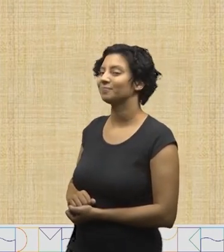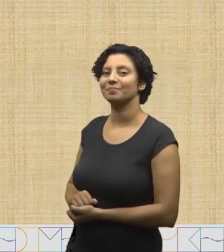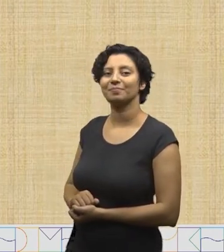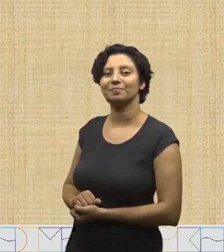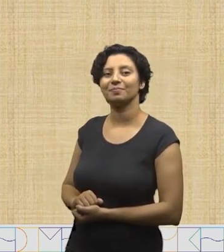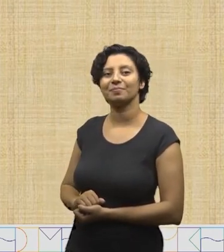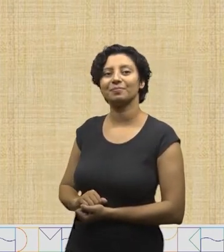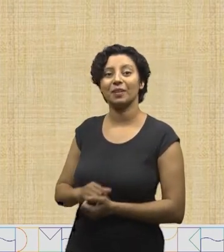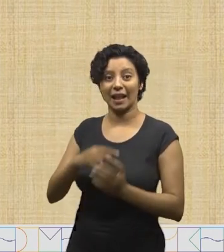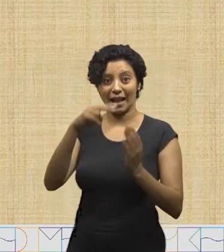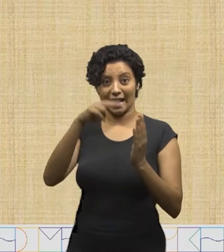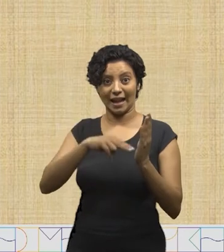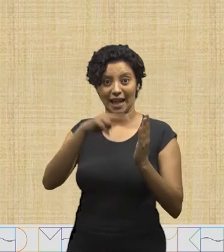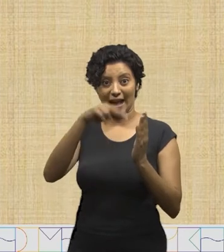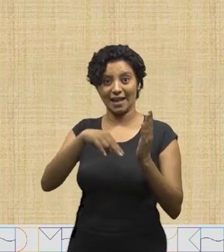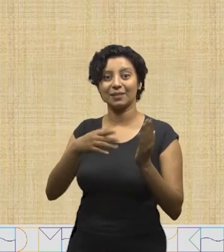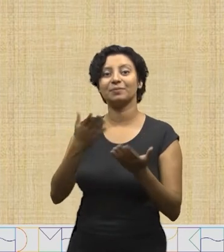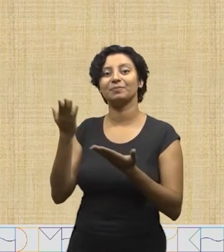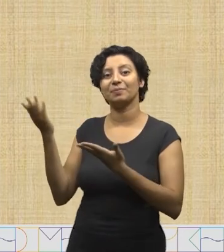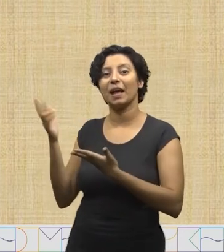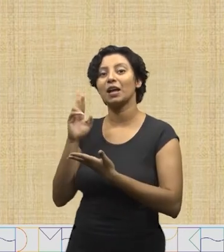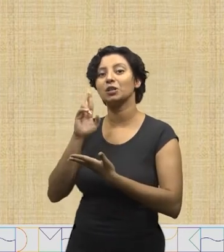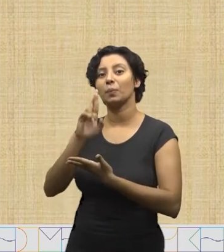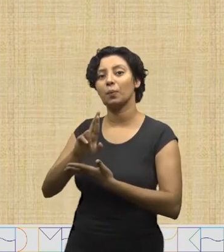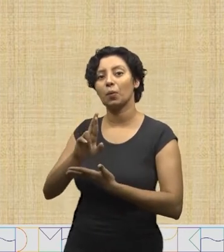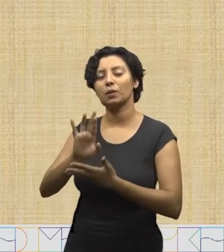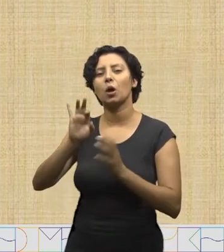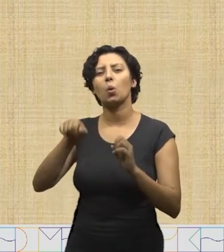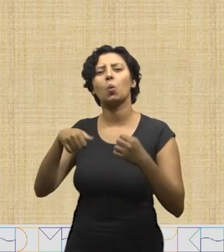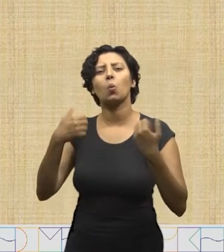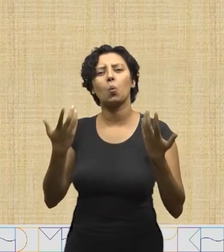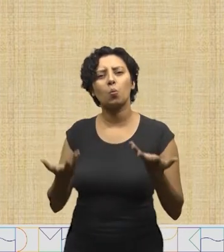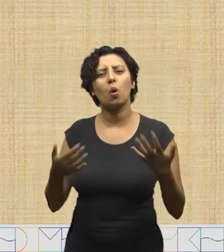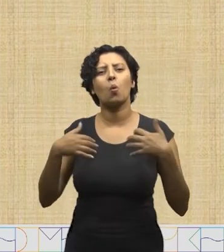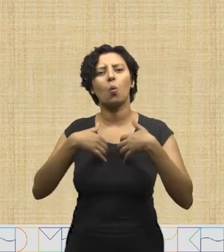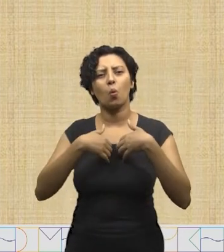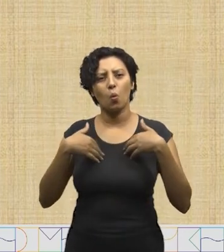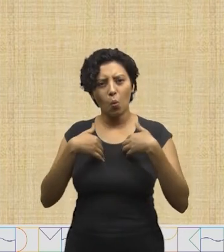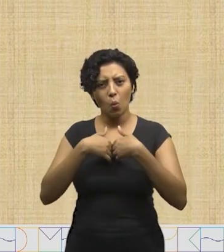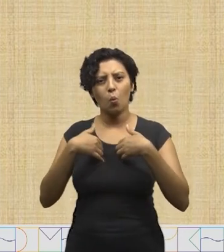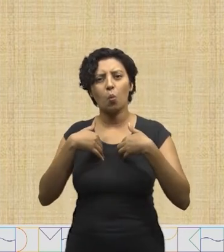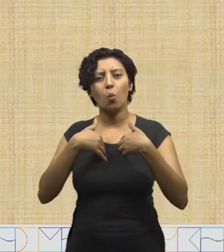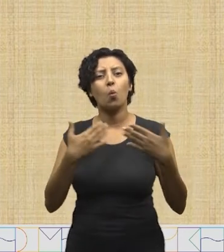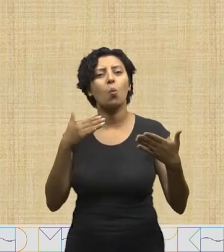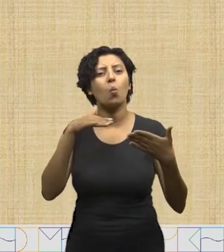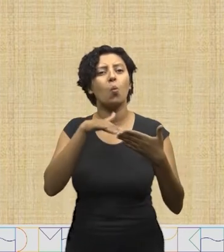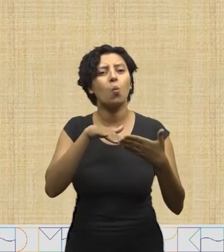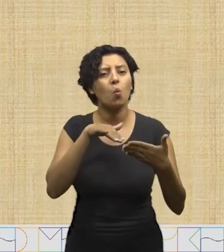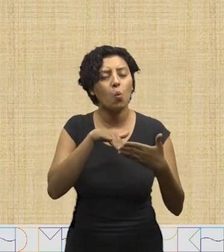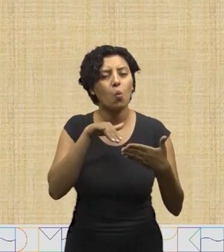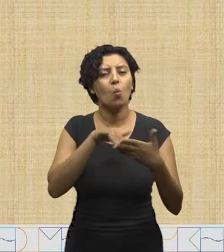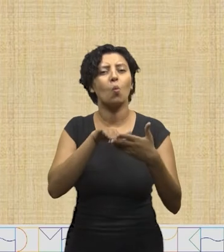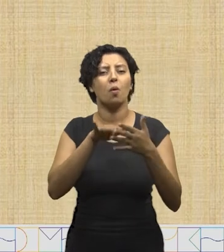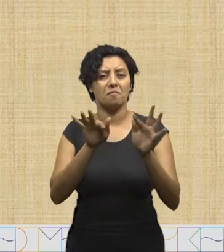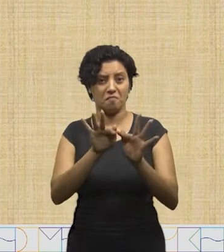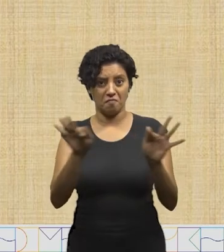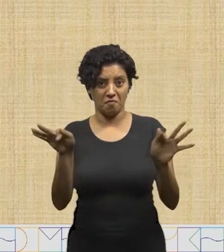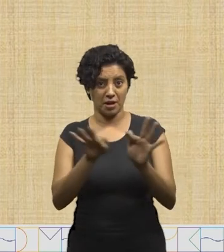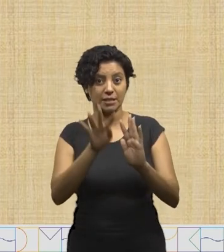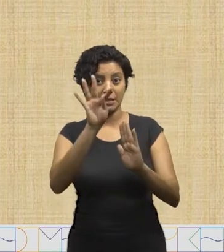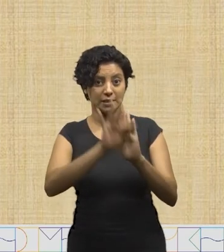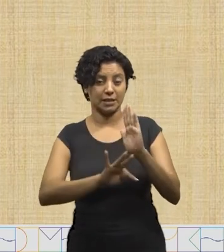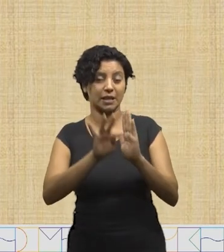Leia a par linda abaixo e responda. De qual animal o último